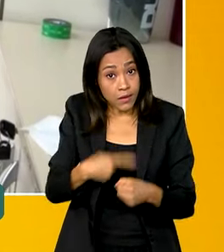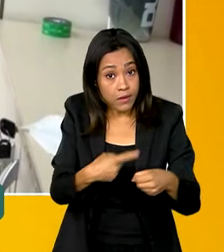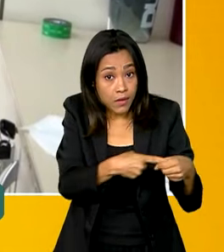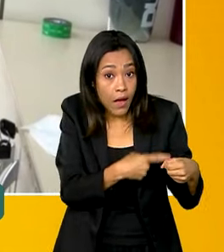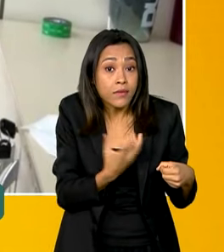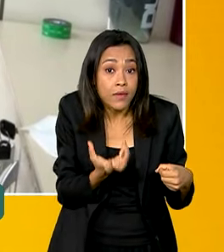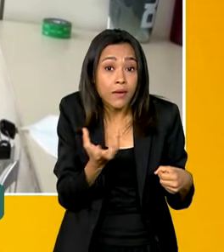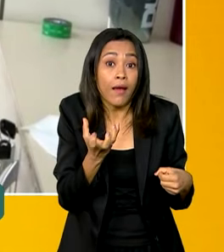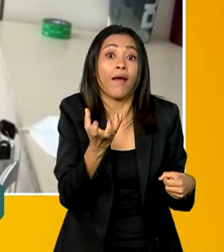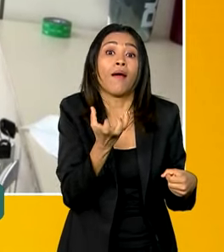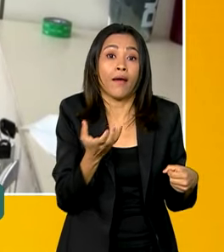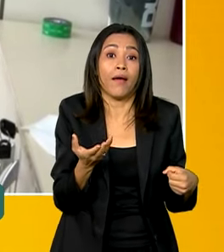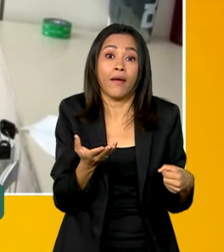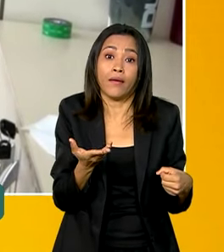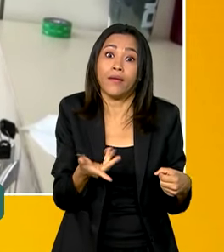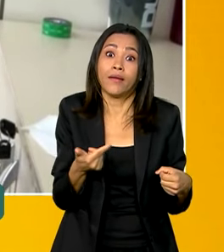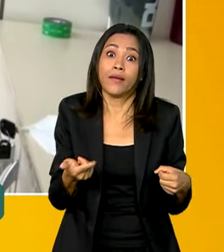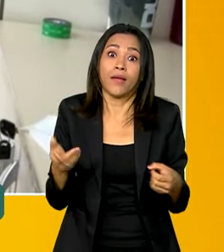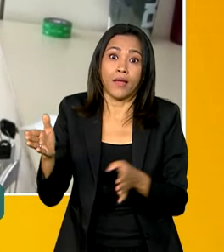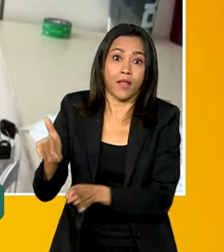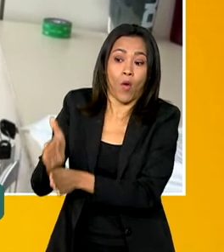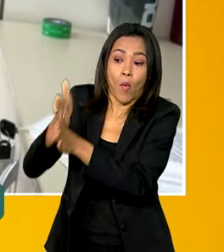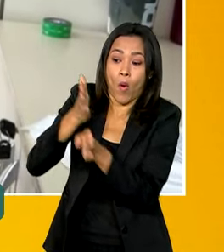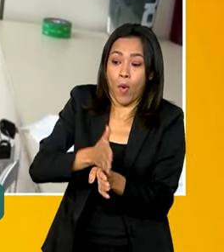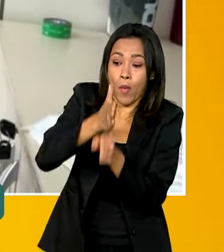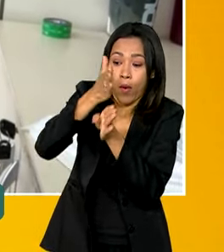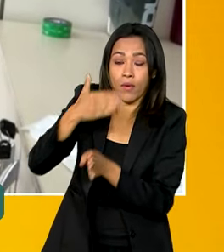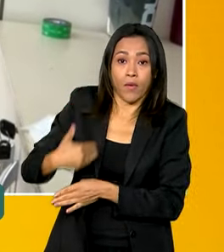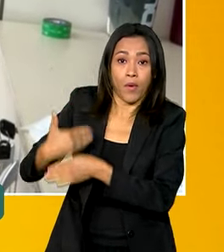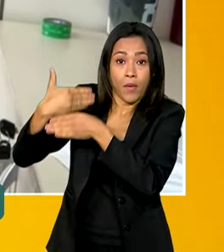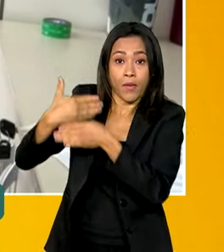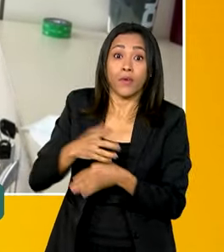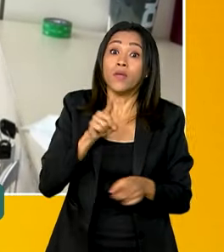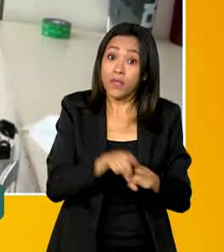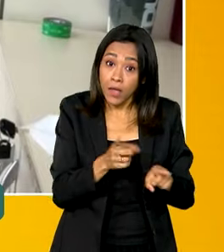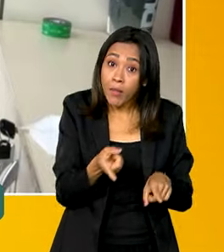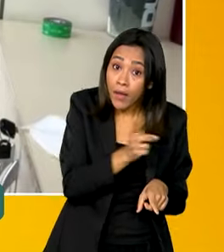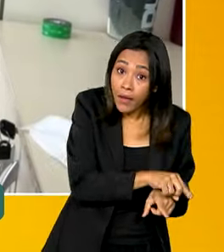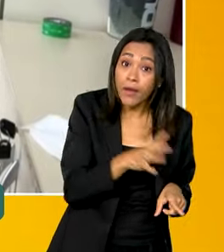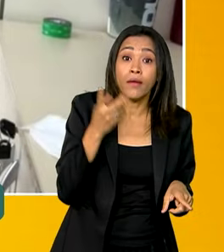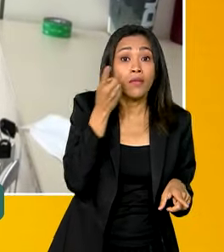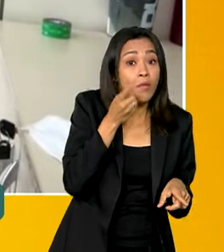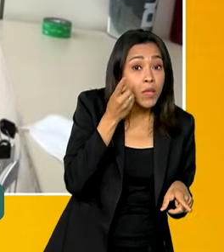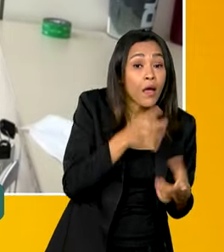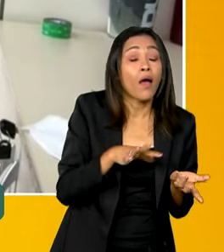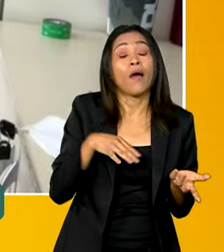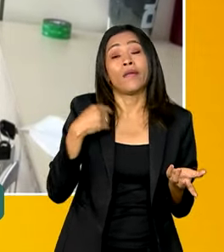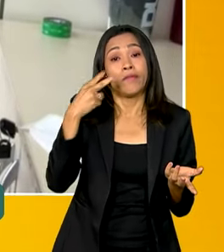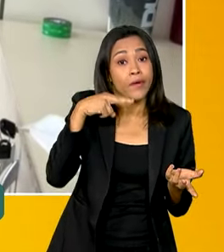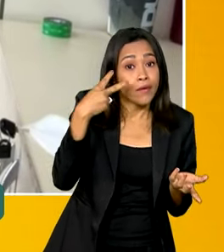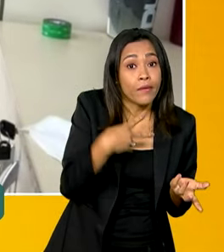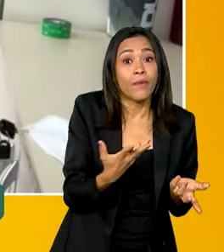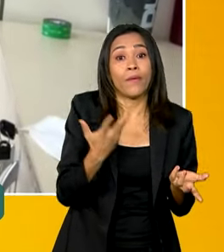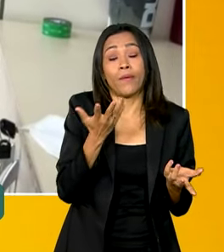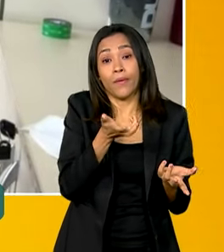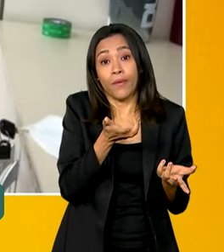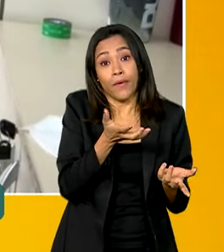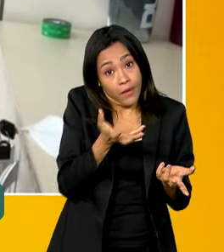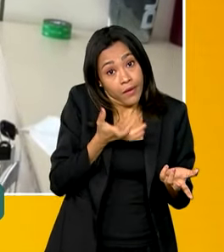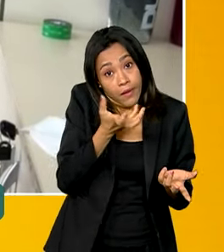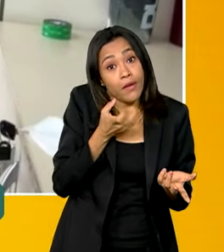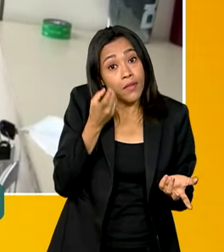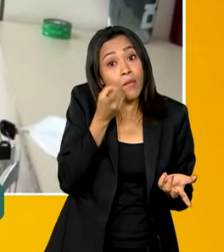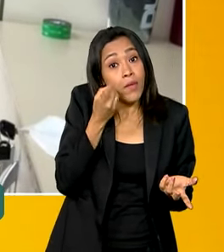essa estrutura e muitas vezes parlamentares que querem fazer esse investimento nos seus estados